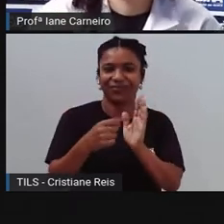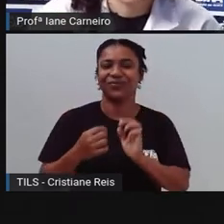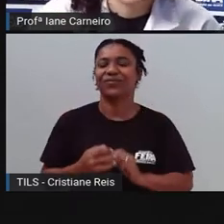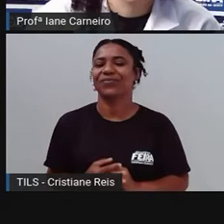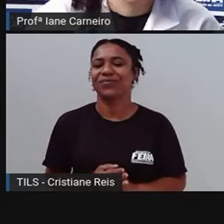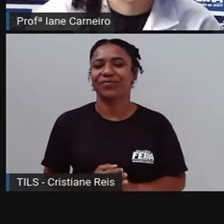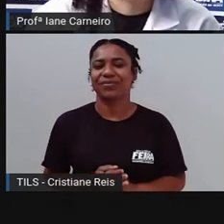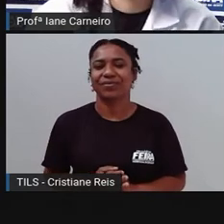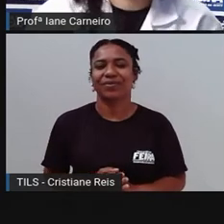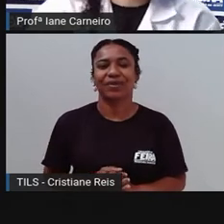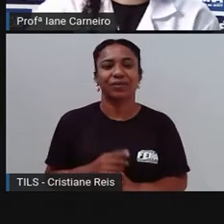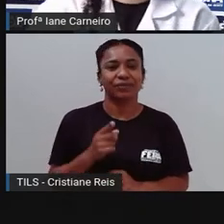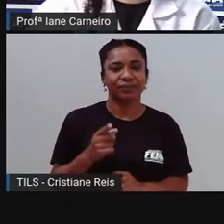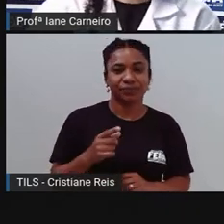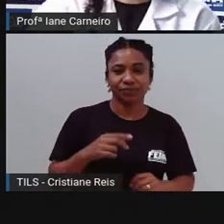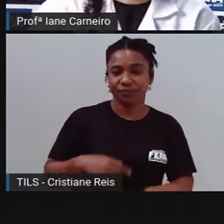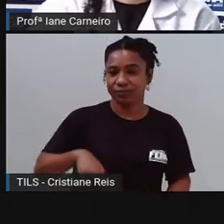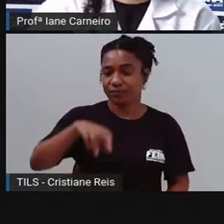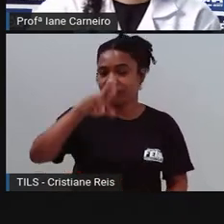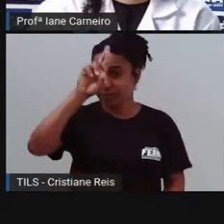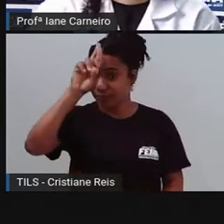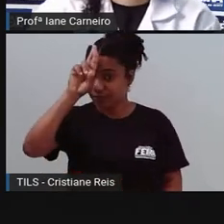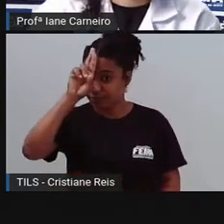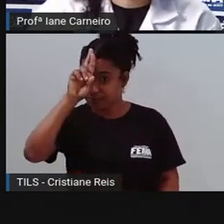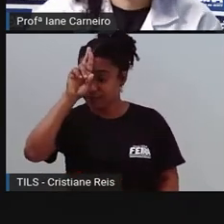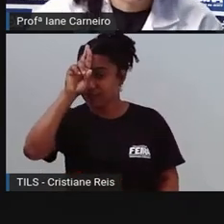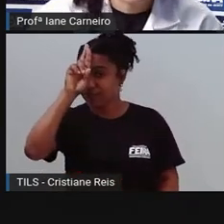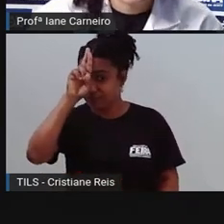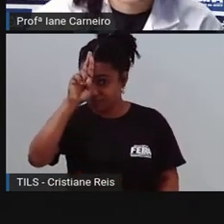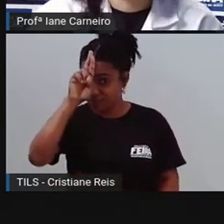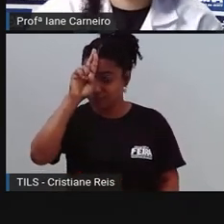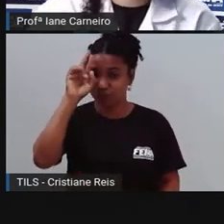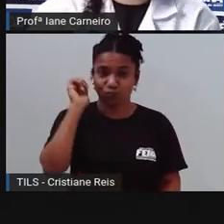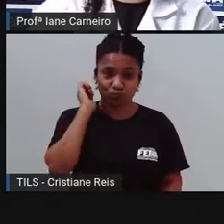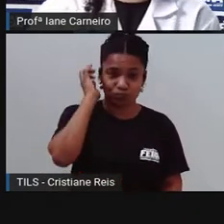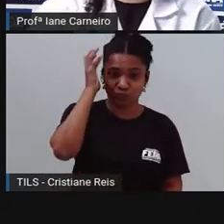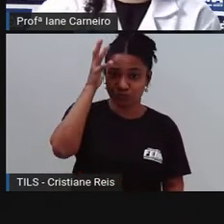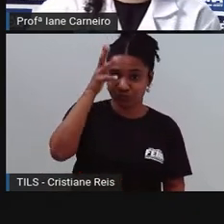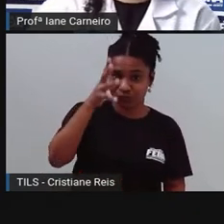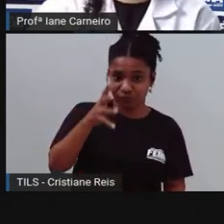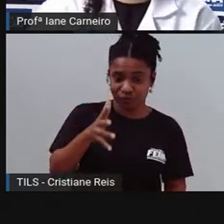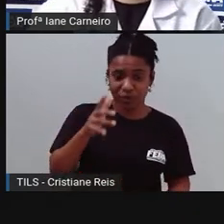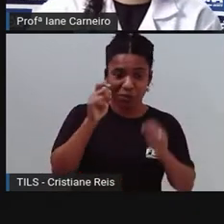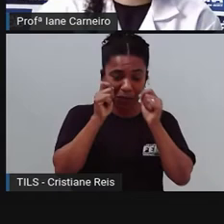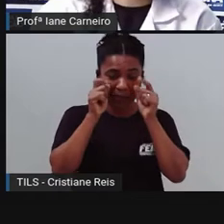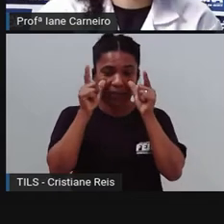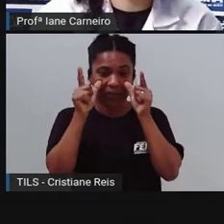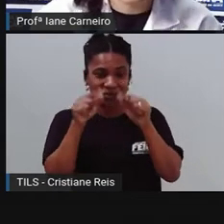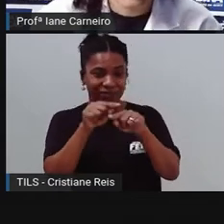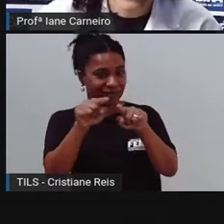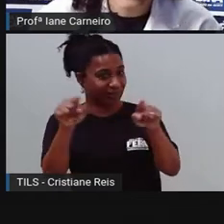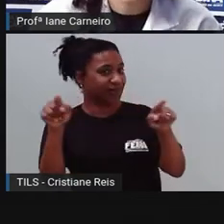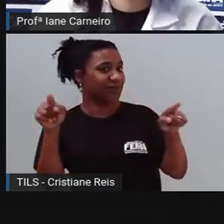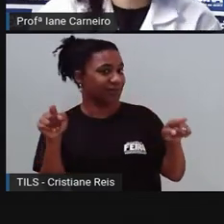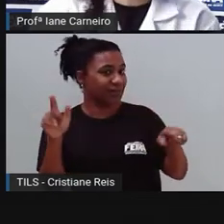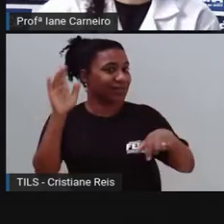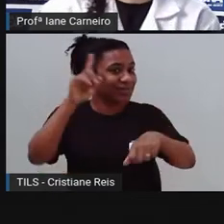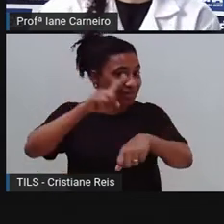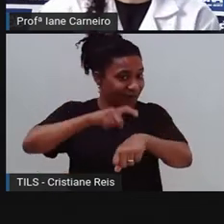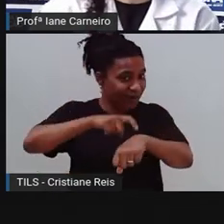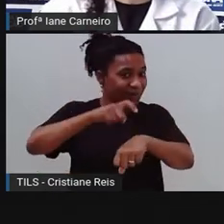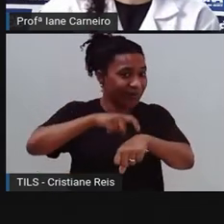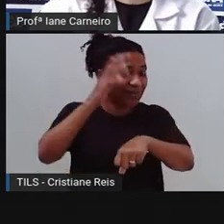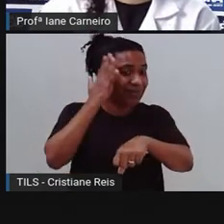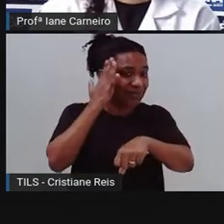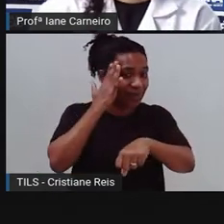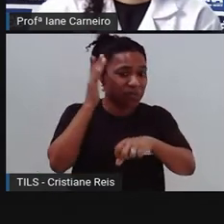À meia-noite, acorda vocês. Sabe da hora, não sabe do mês. Tem esporas sem ser